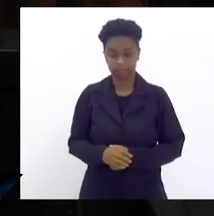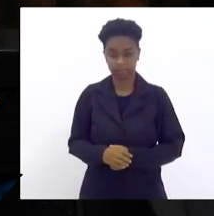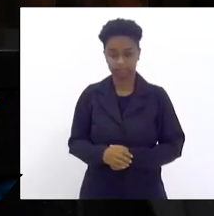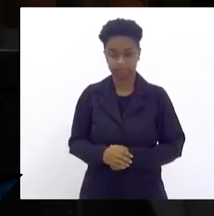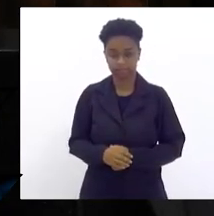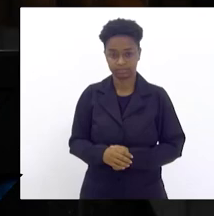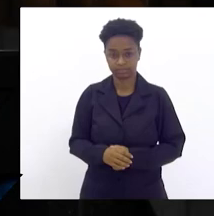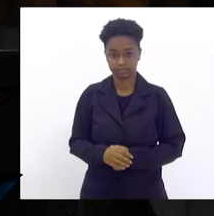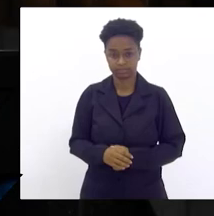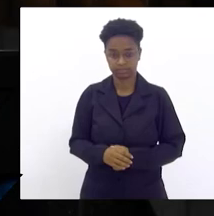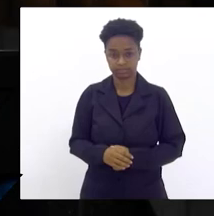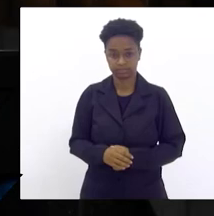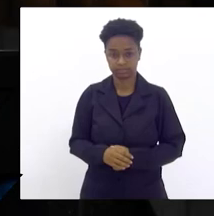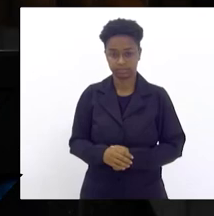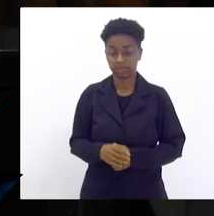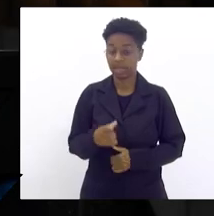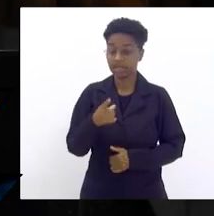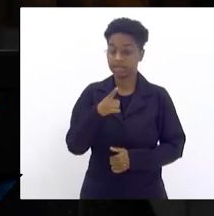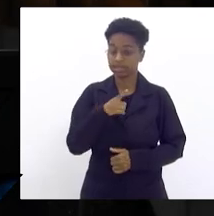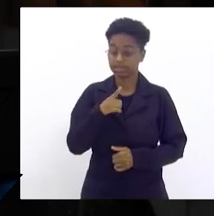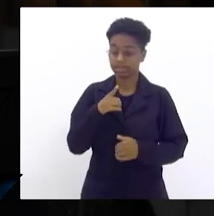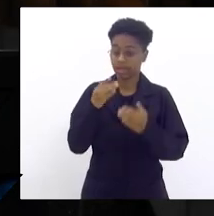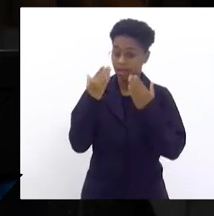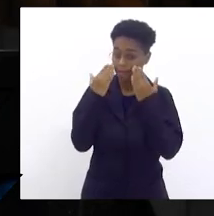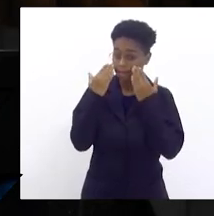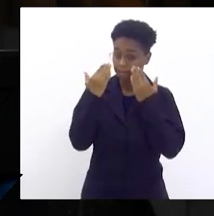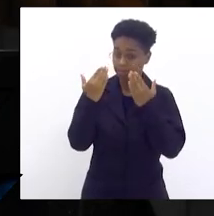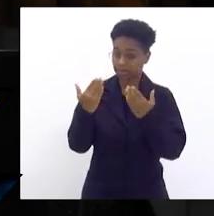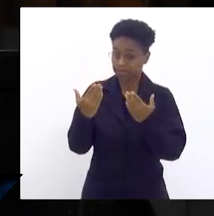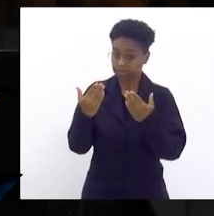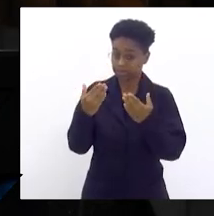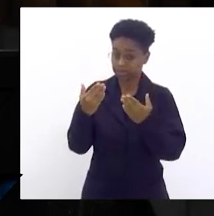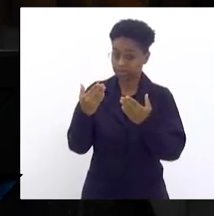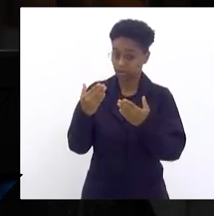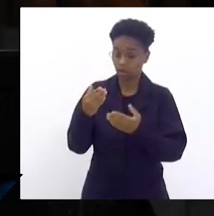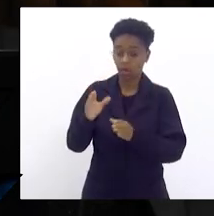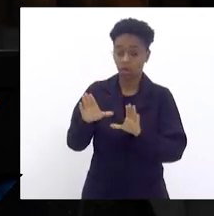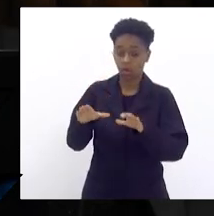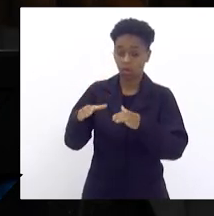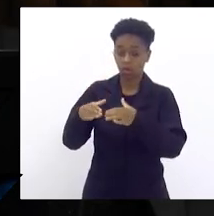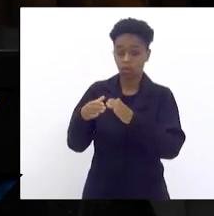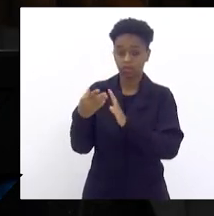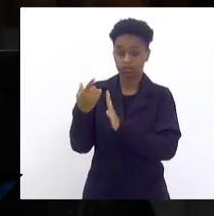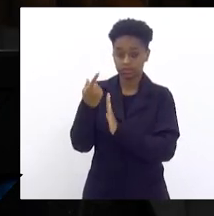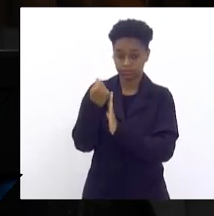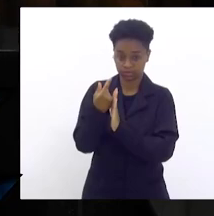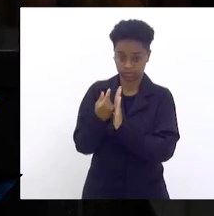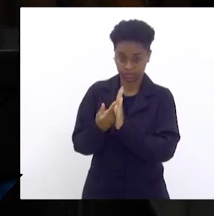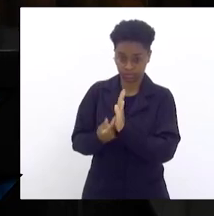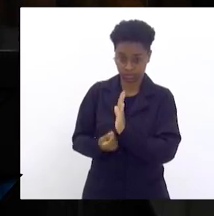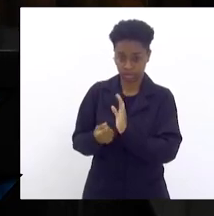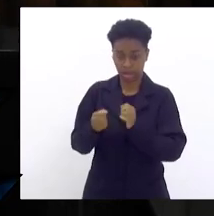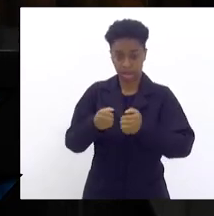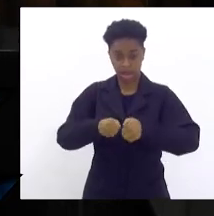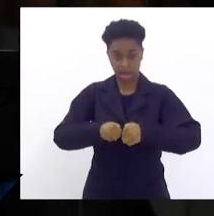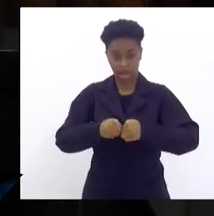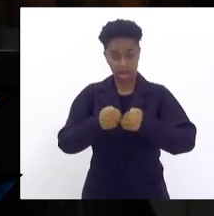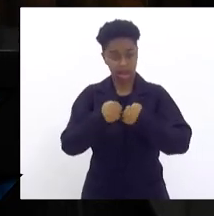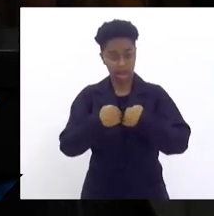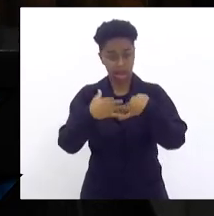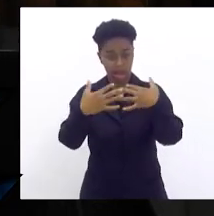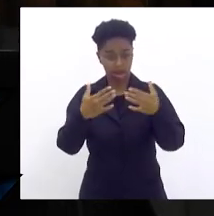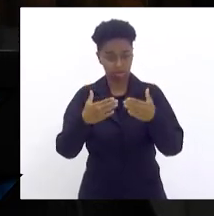apresentação na Comissão de Orçamento, a audiência pública conjunta de orçamento com